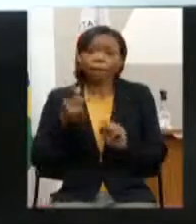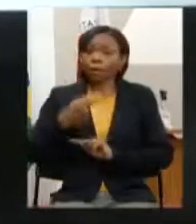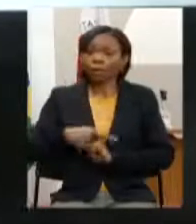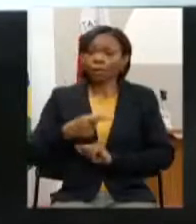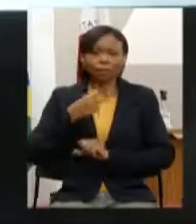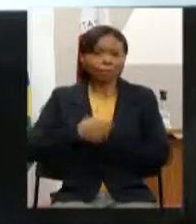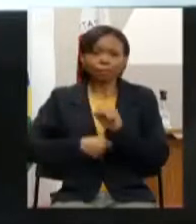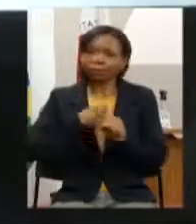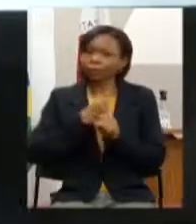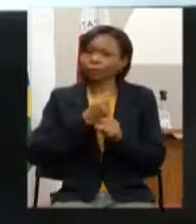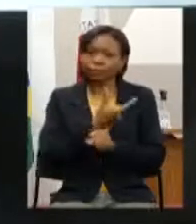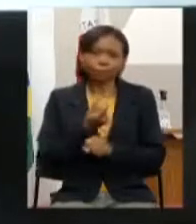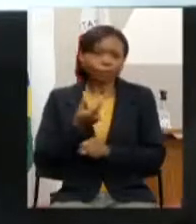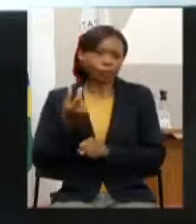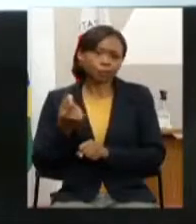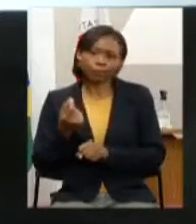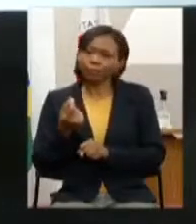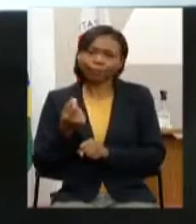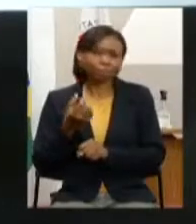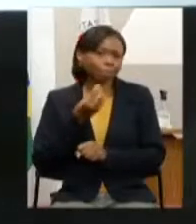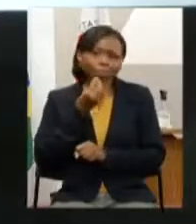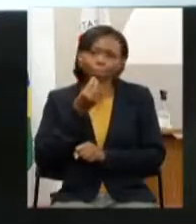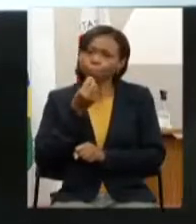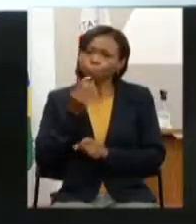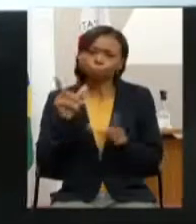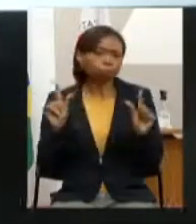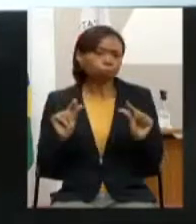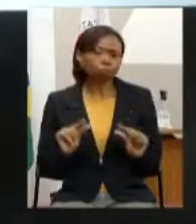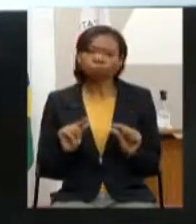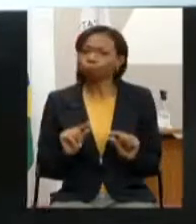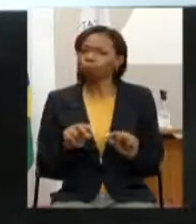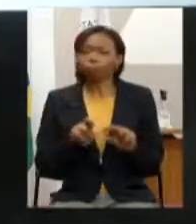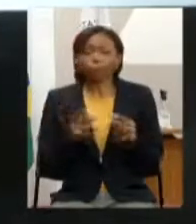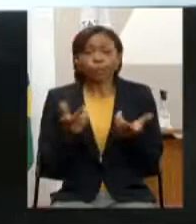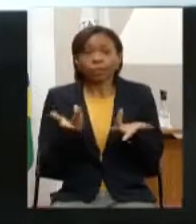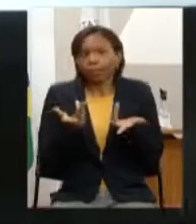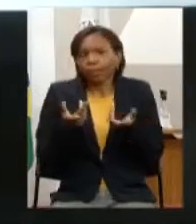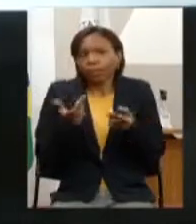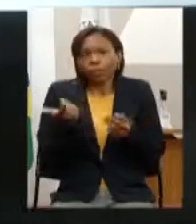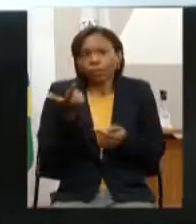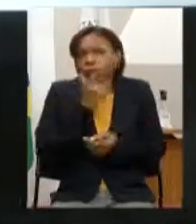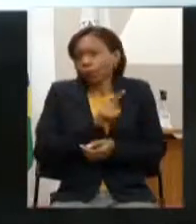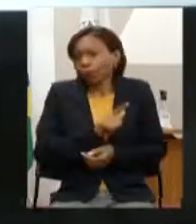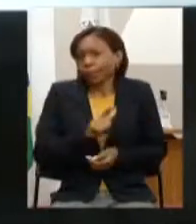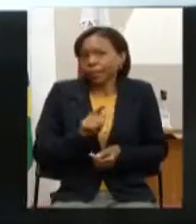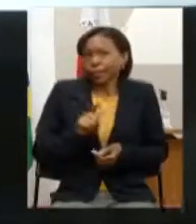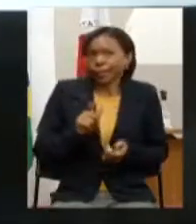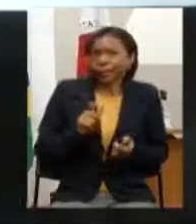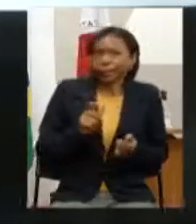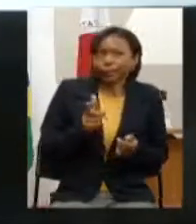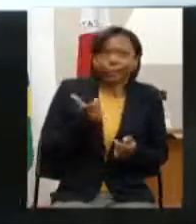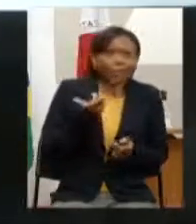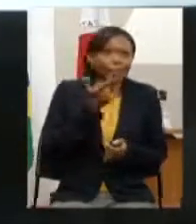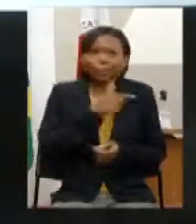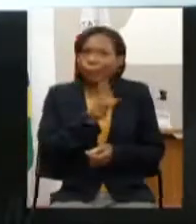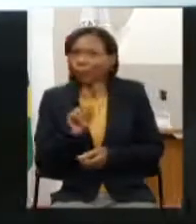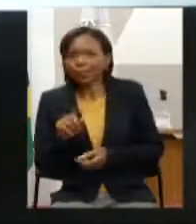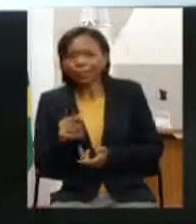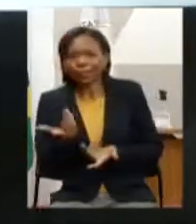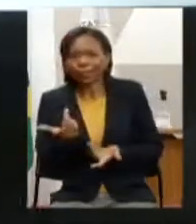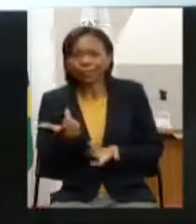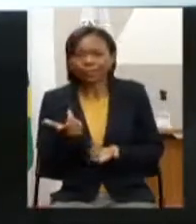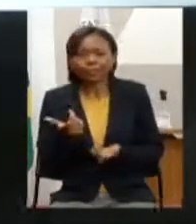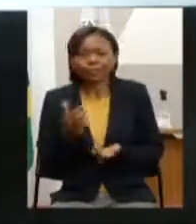de 2020 é um ano extremamente atípico em relação até ao que a gente consegue e que a gente não consegue executar